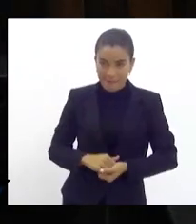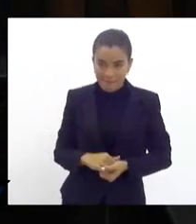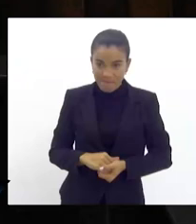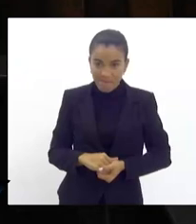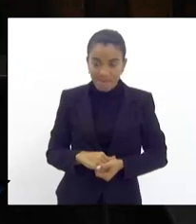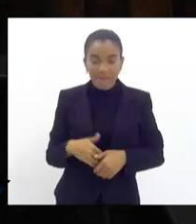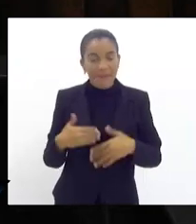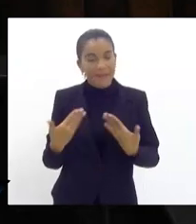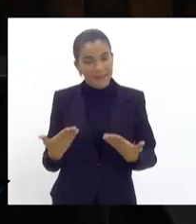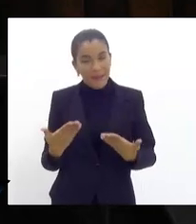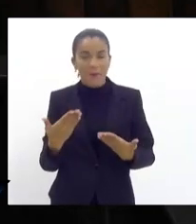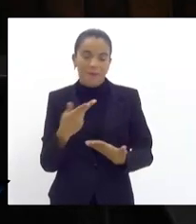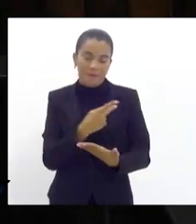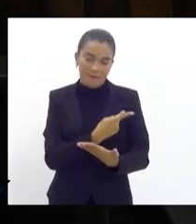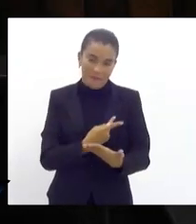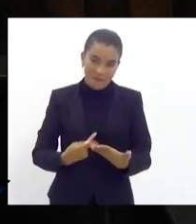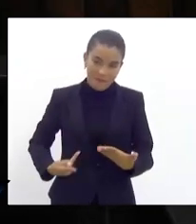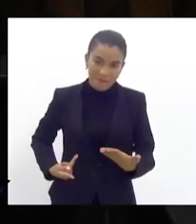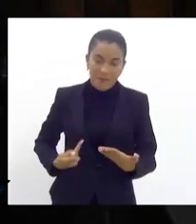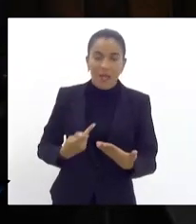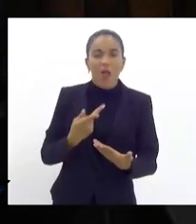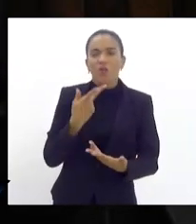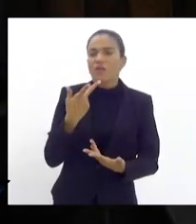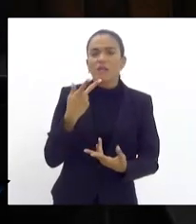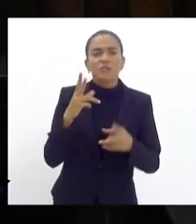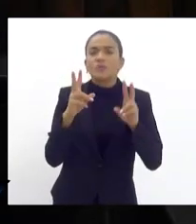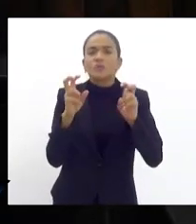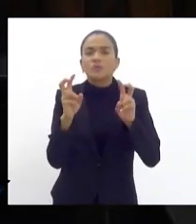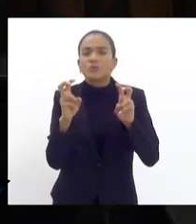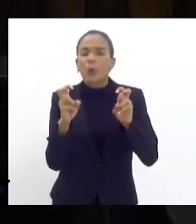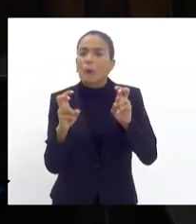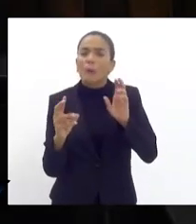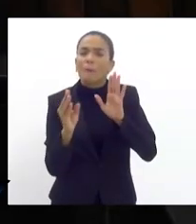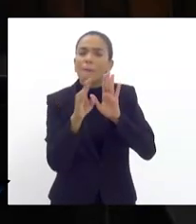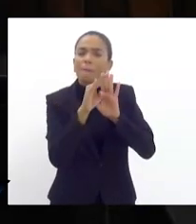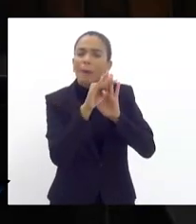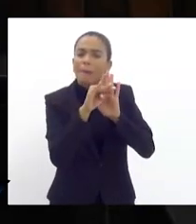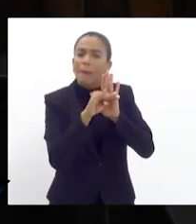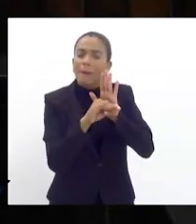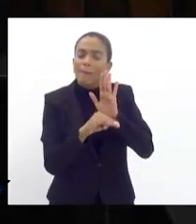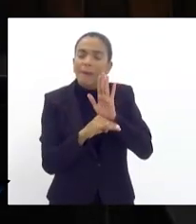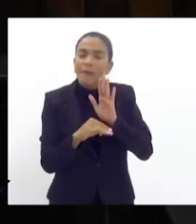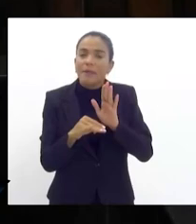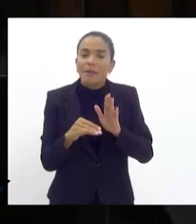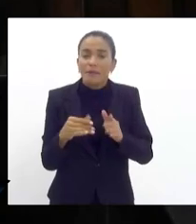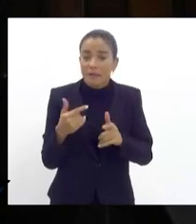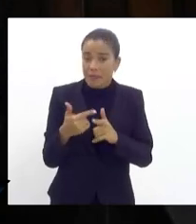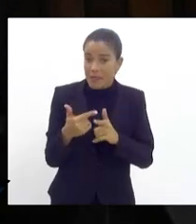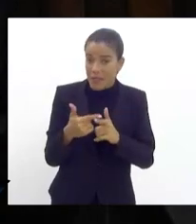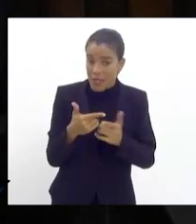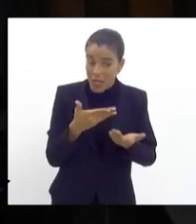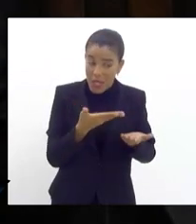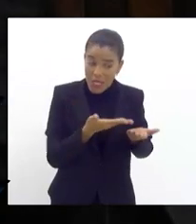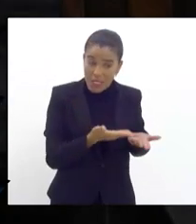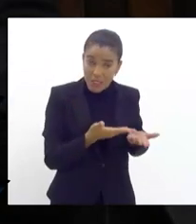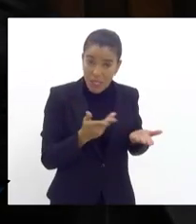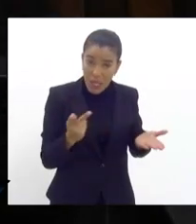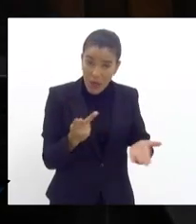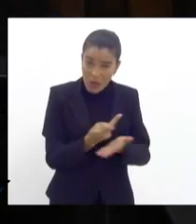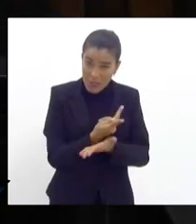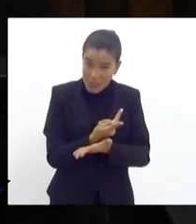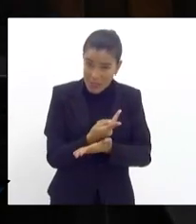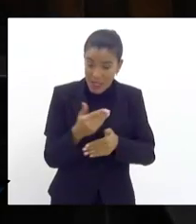Então, senhor presidente, eu estou trazendo esse assunto à pauta, porque quando isto vier a ocorrer,